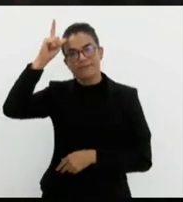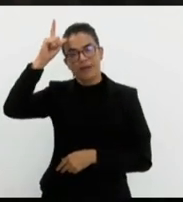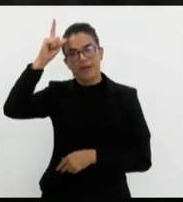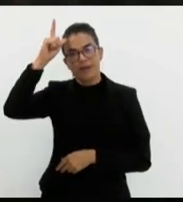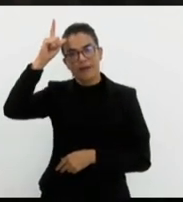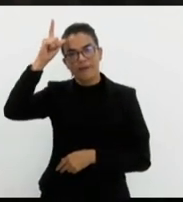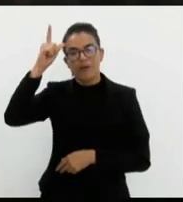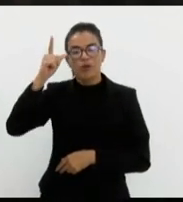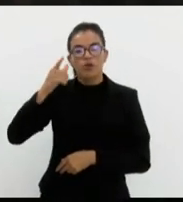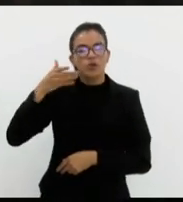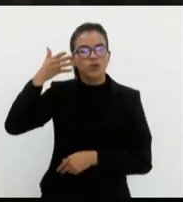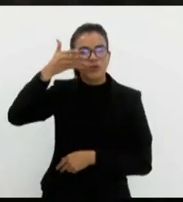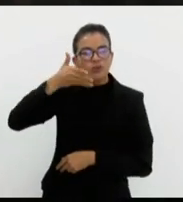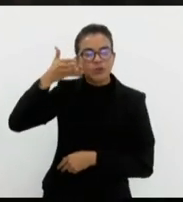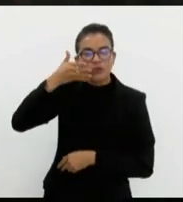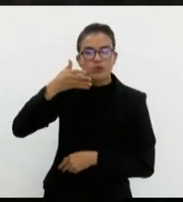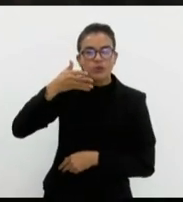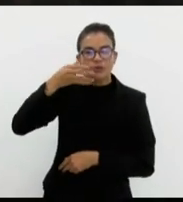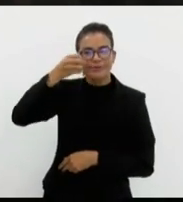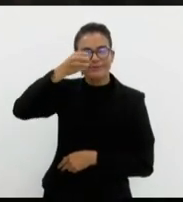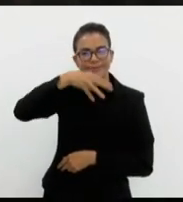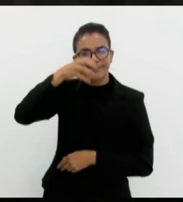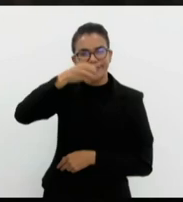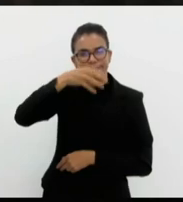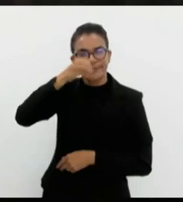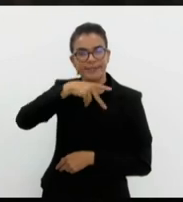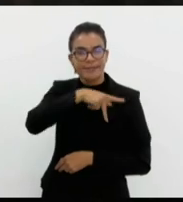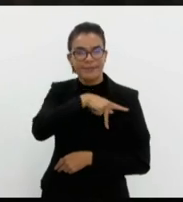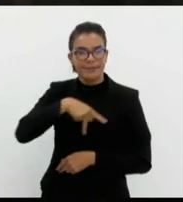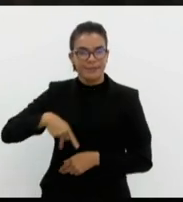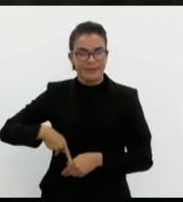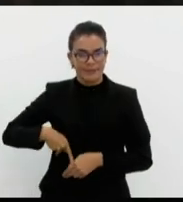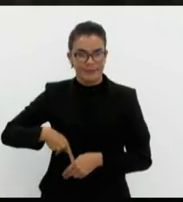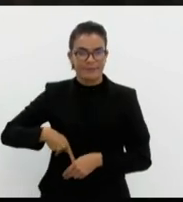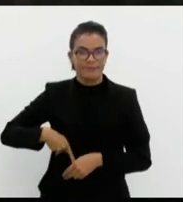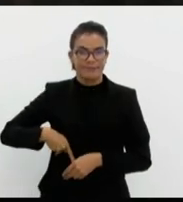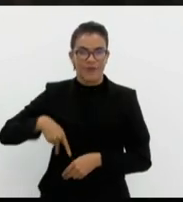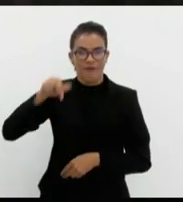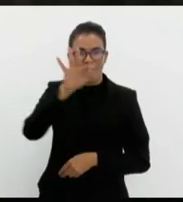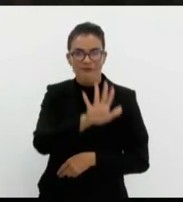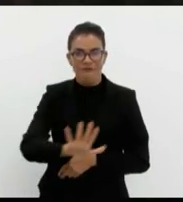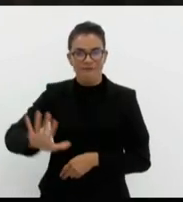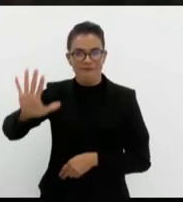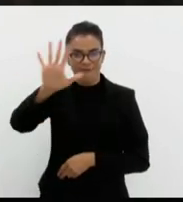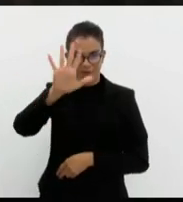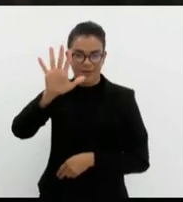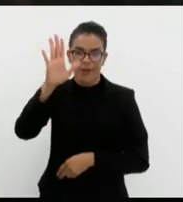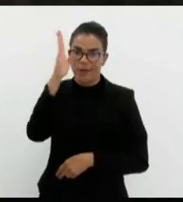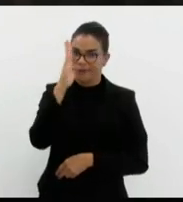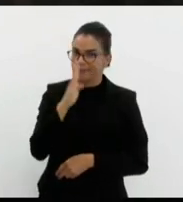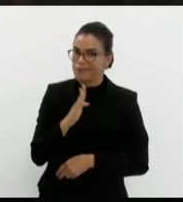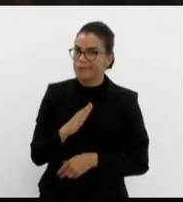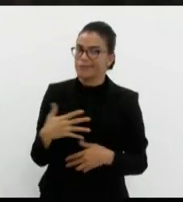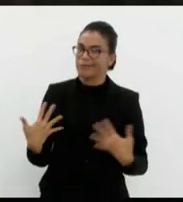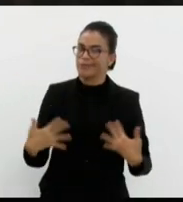absurda do presidente da República Federativa do Brasil.